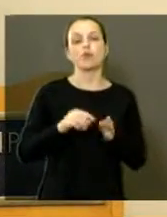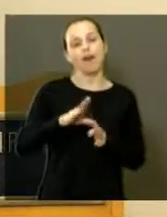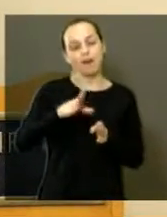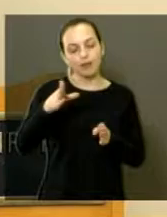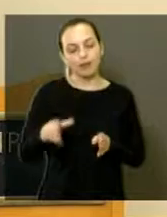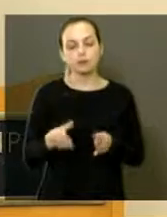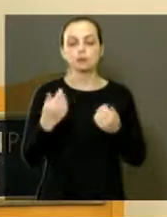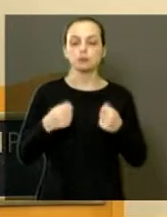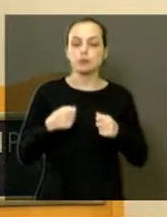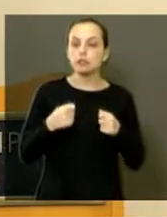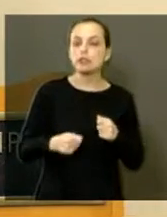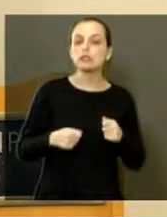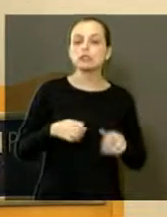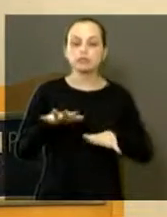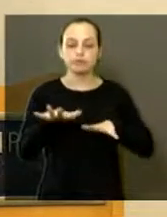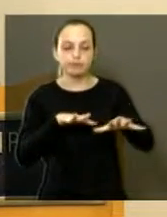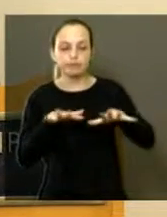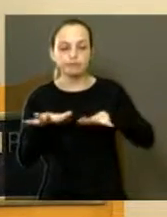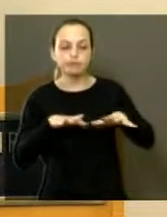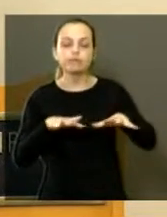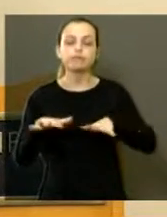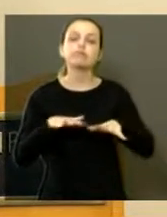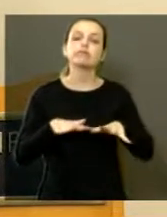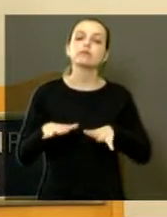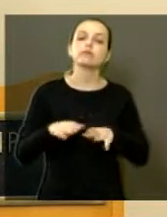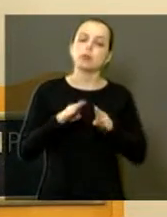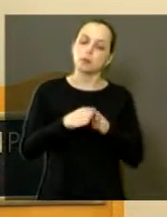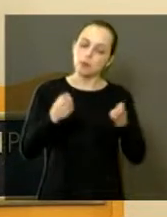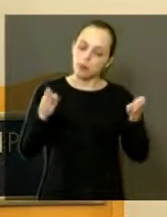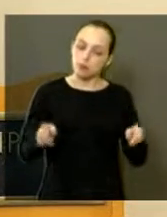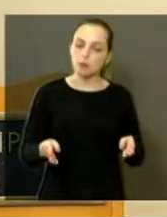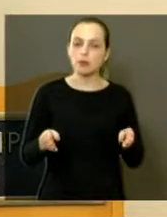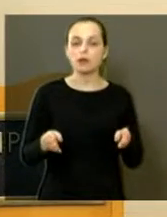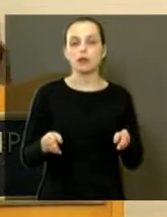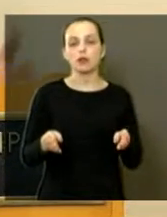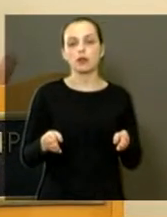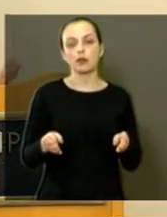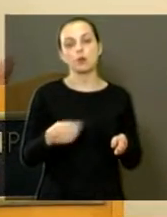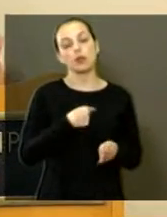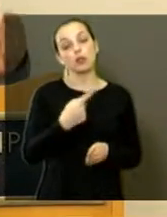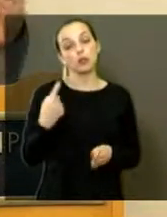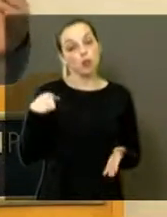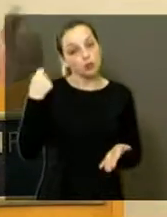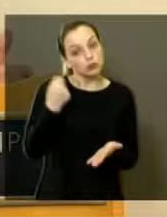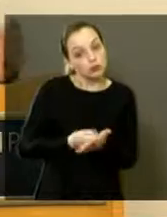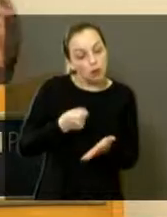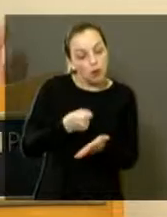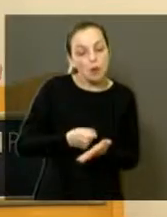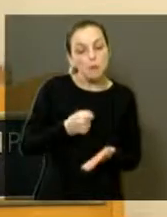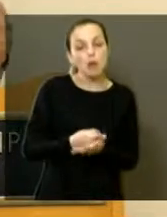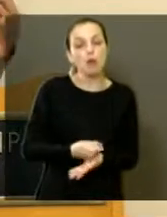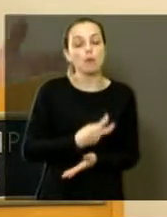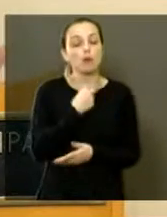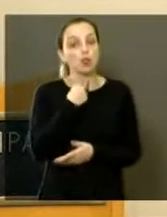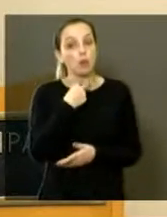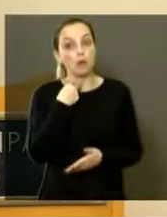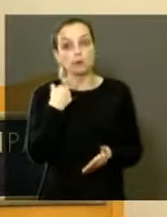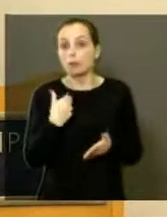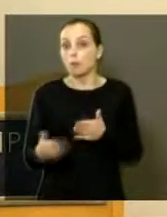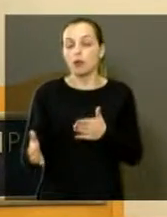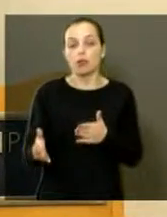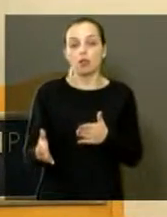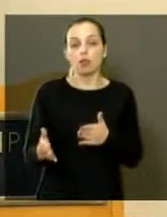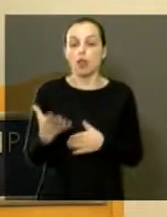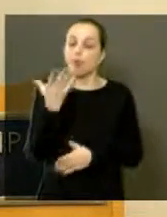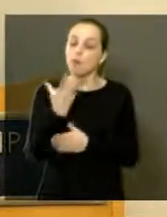movimento. Sim. E partir da mesa que nós cobramos. Que não podemos de maneira nenhuma perder. É